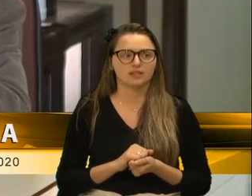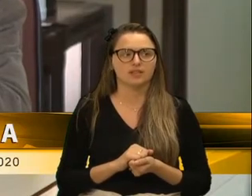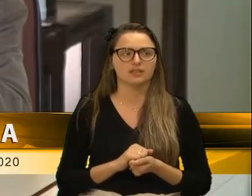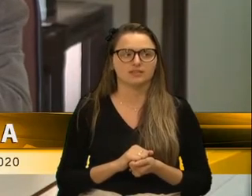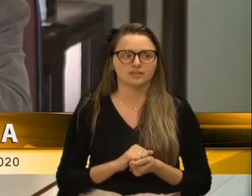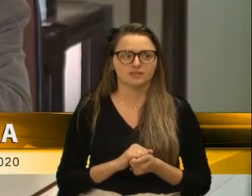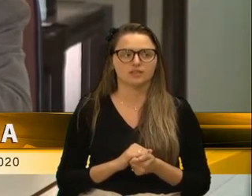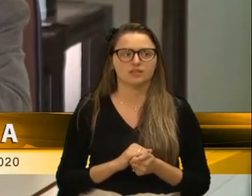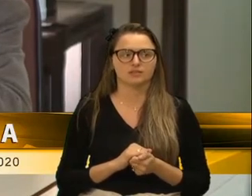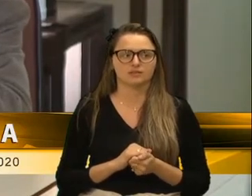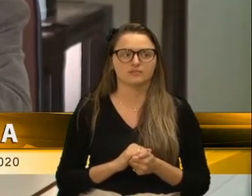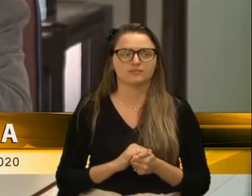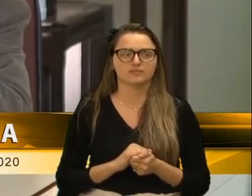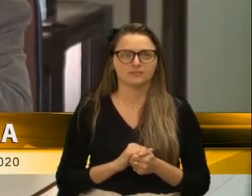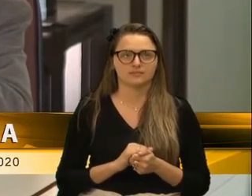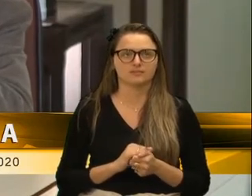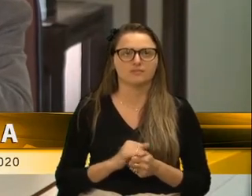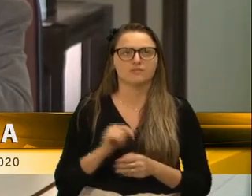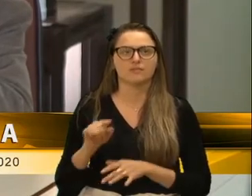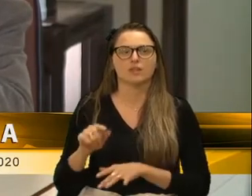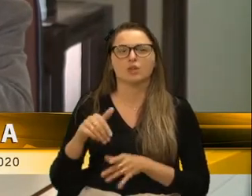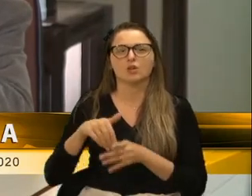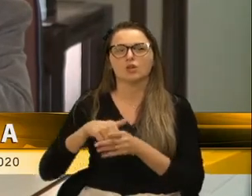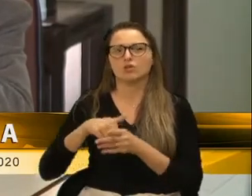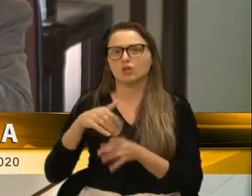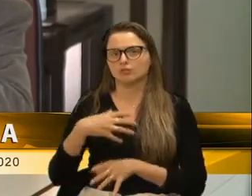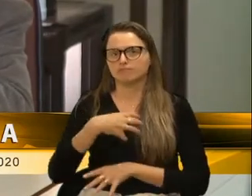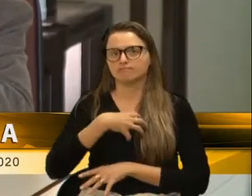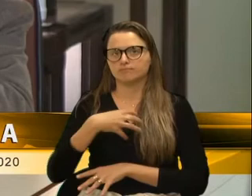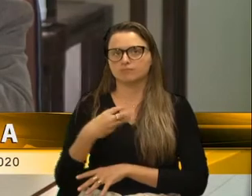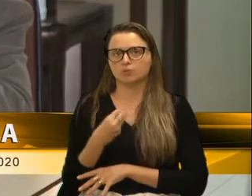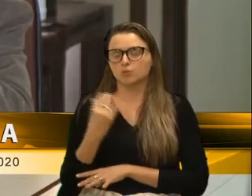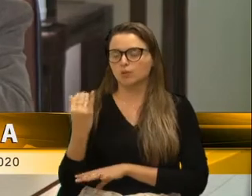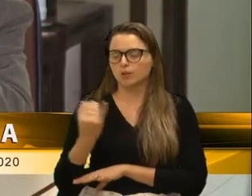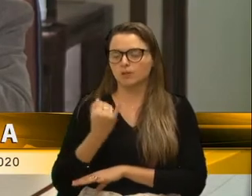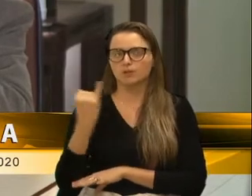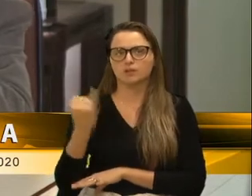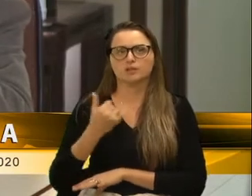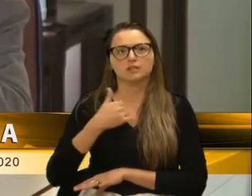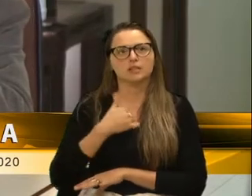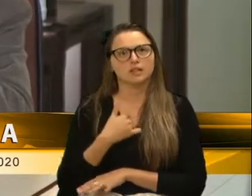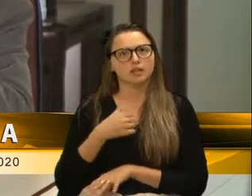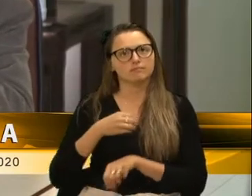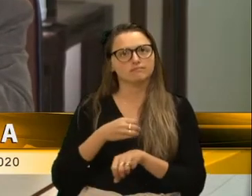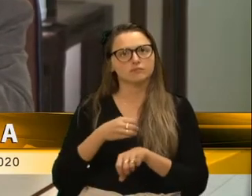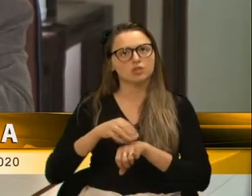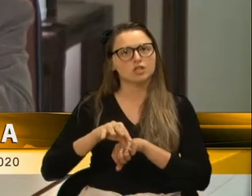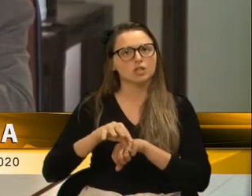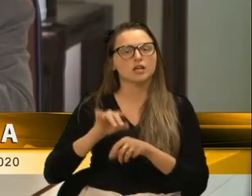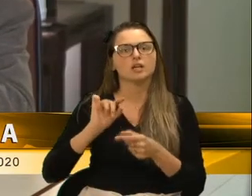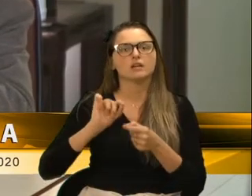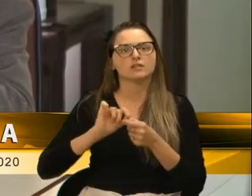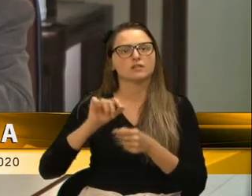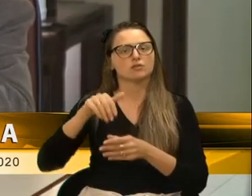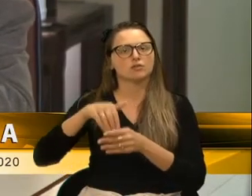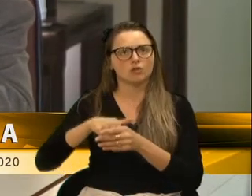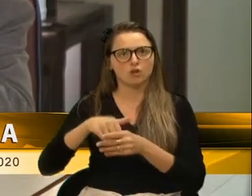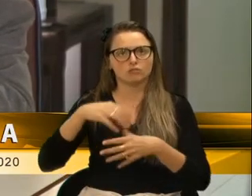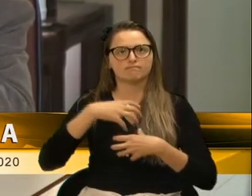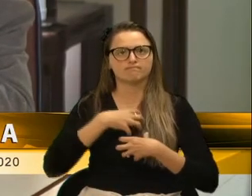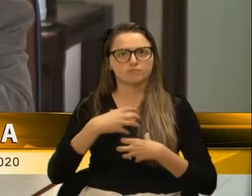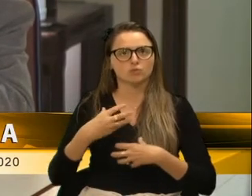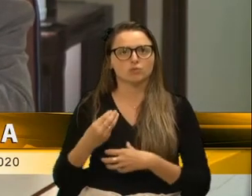Vossa Excelência, traz um voto de pesar extremamente importante. Eu sugiro ao presidente que se faça um voto de pesar